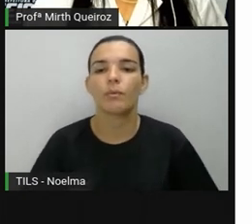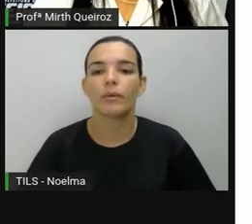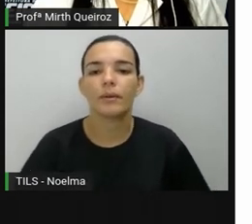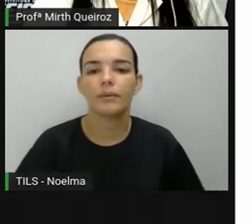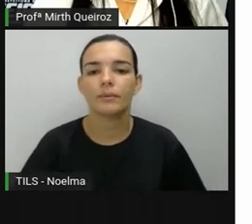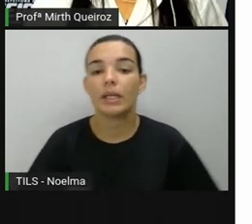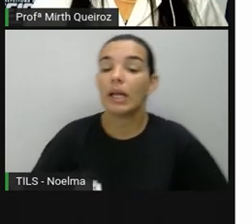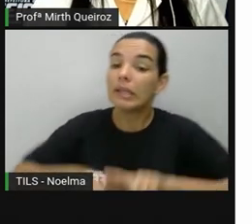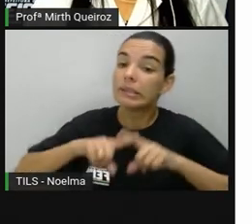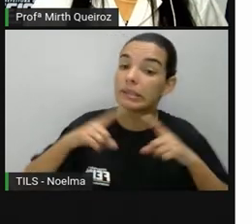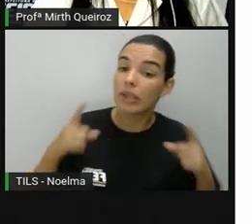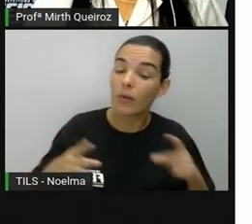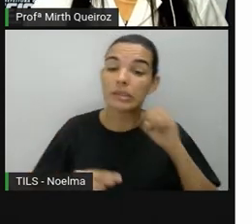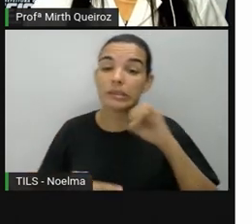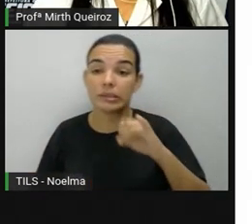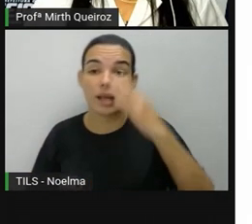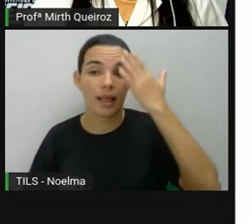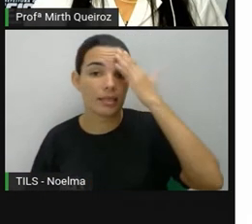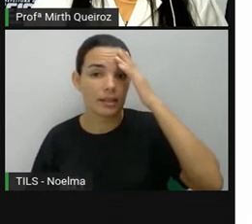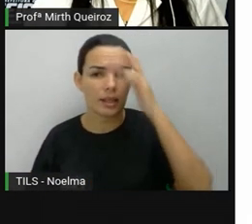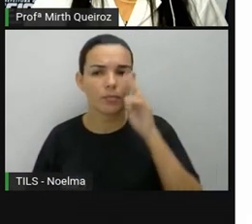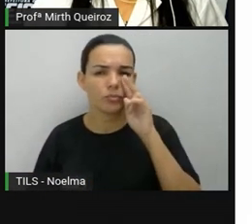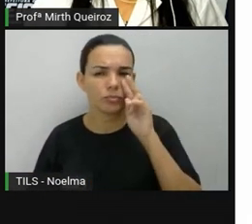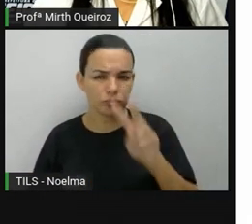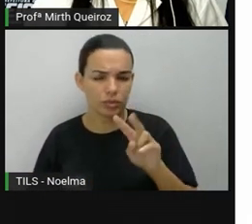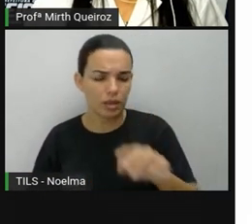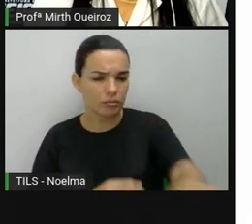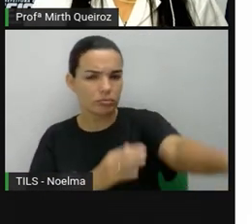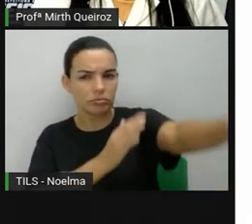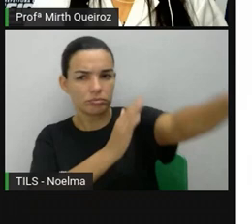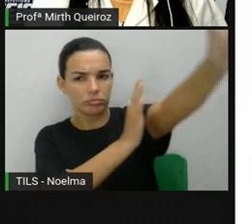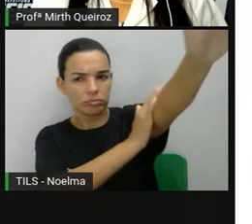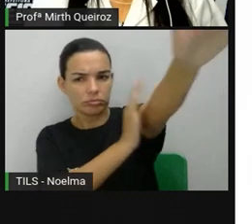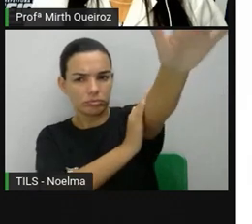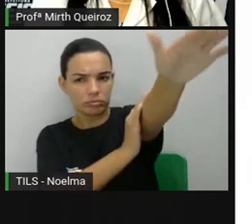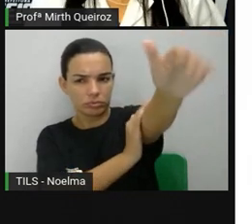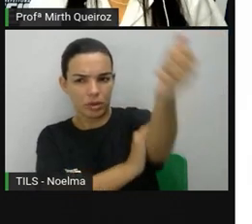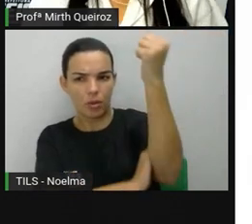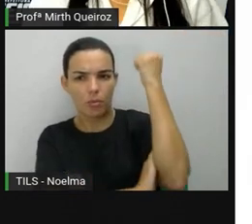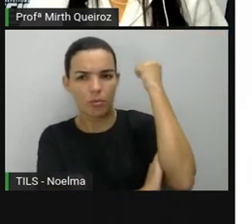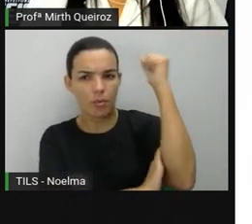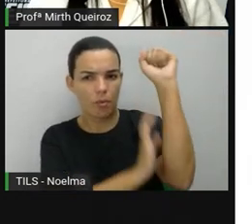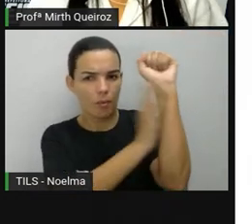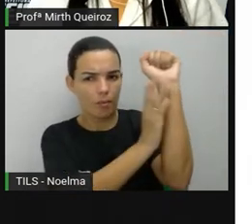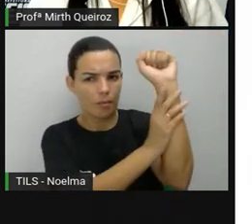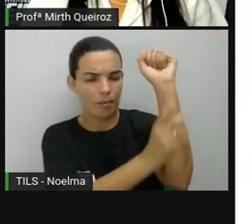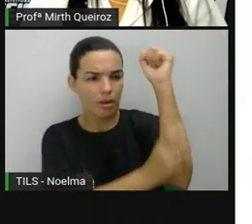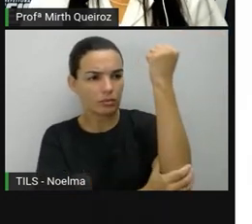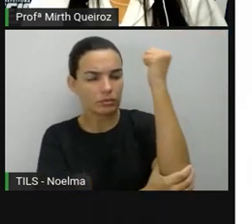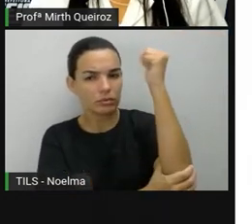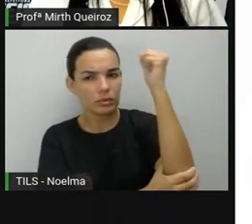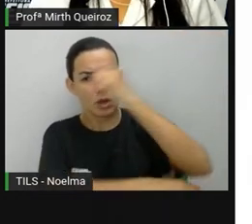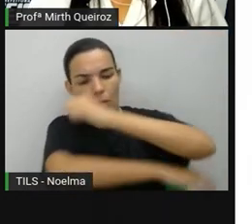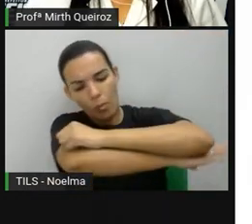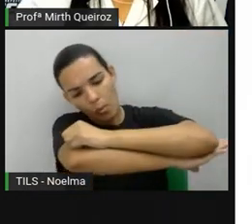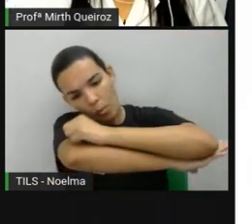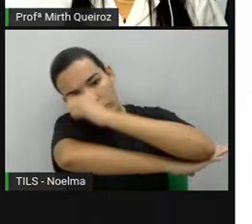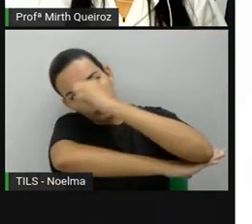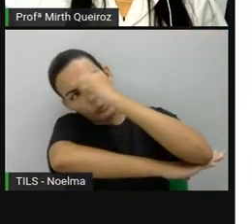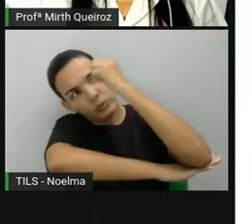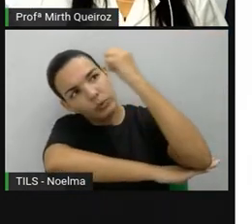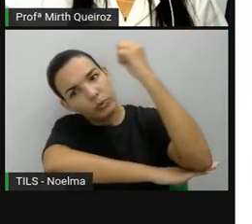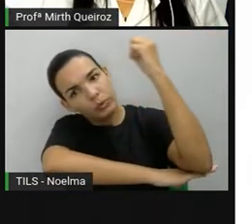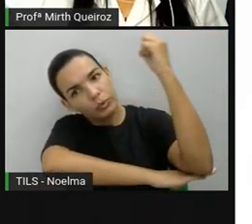Desse modo, se entendermos o braço direito para o sentido onde nasce o Sol, se estiver na posição onde o braço direito da gente